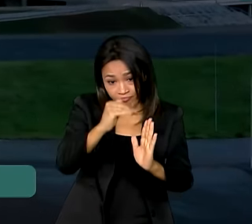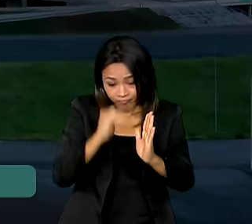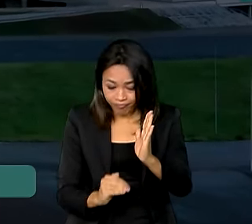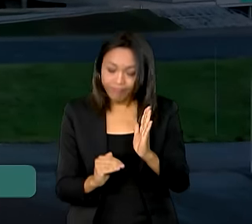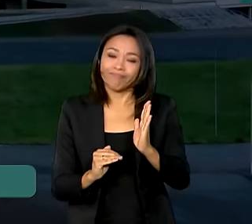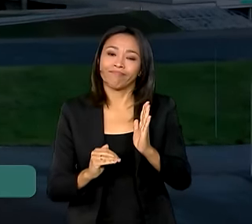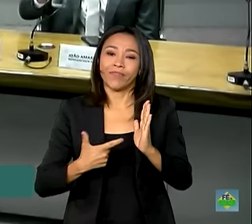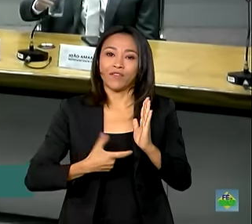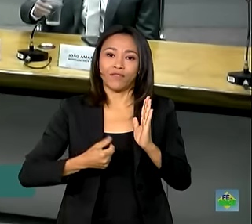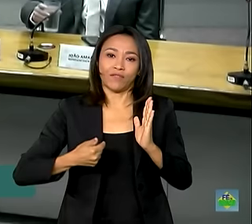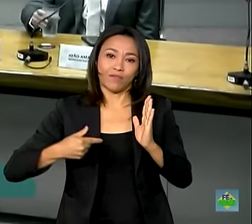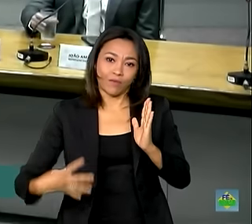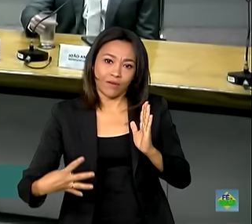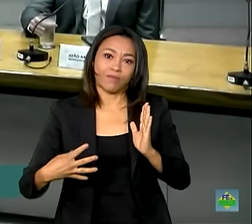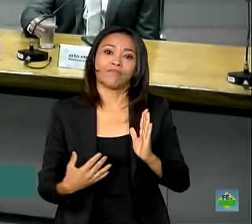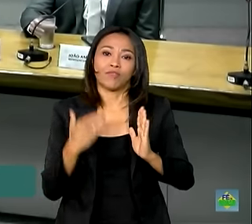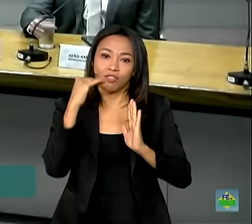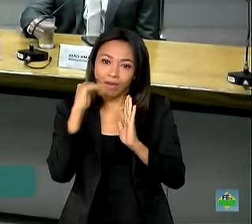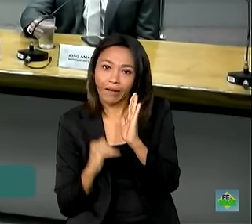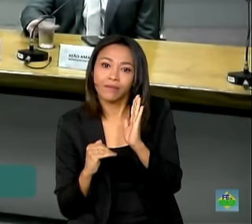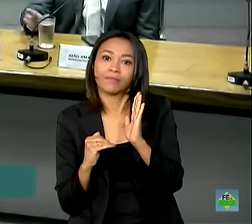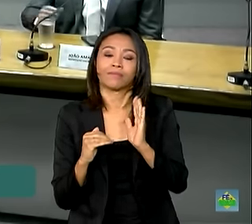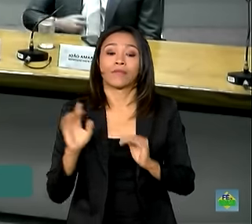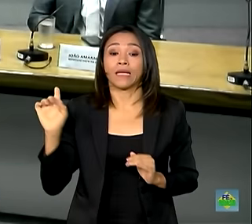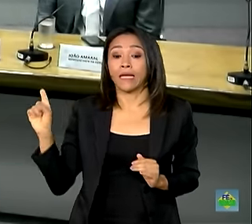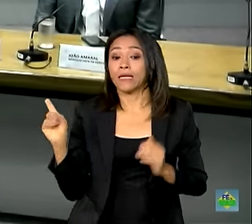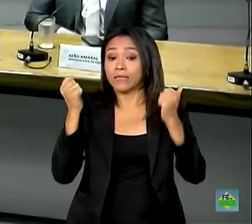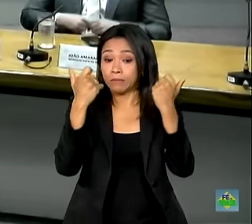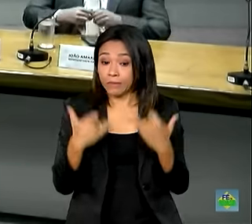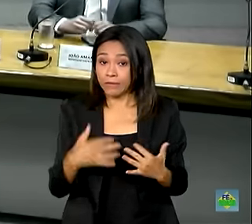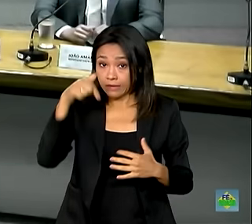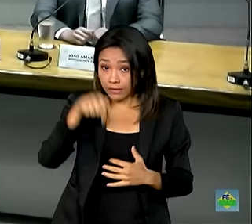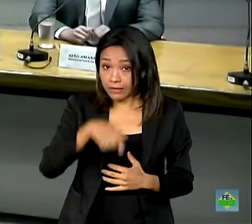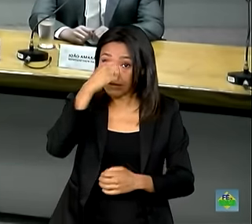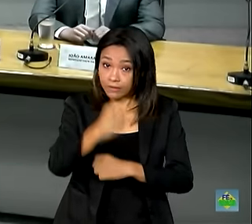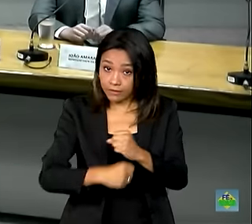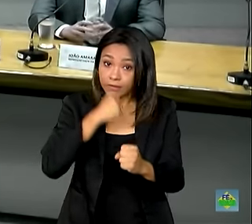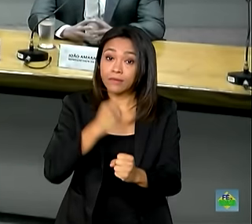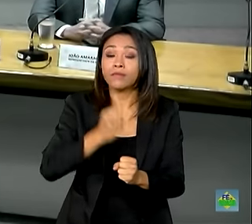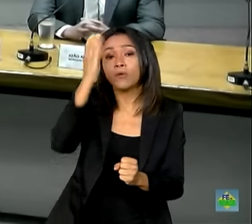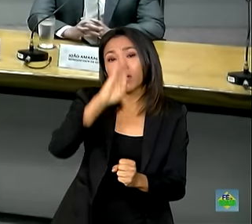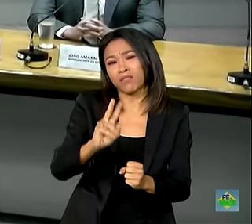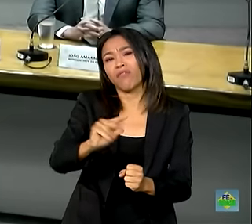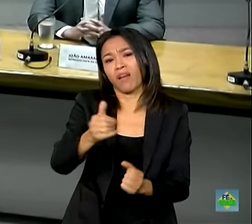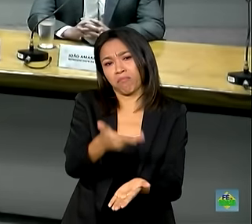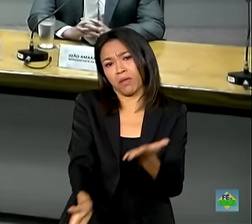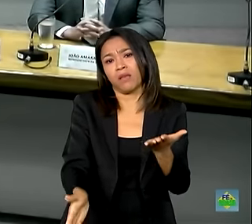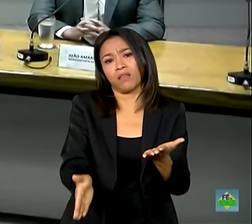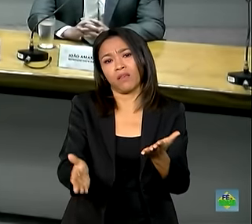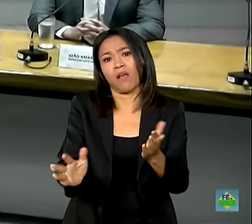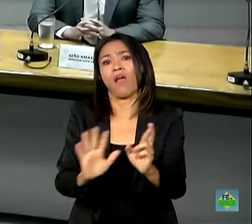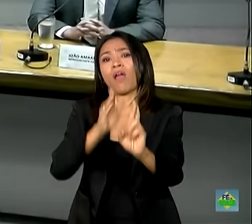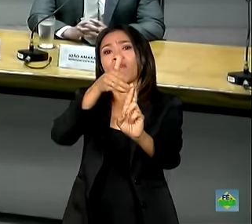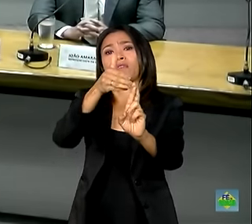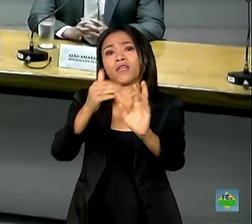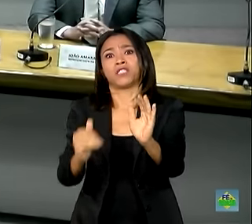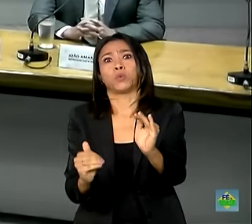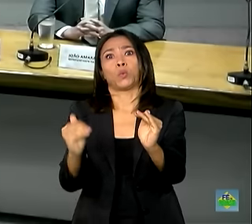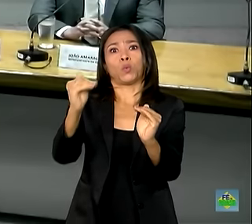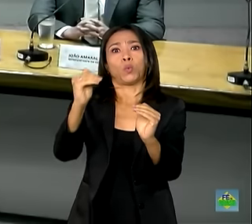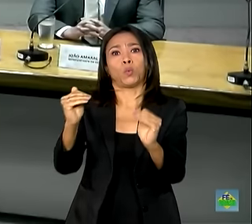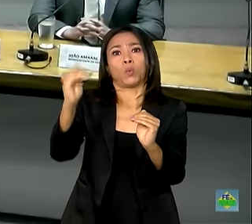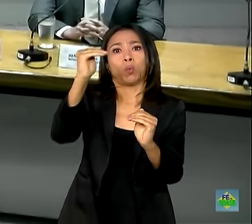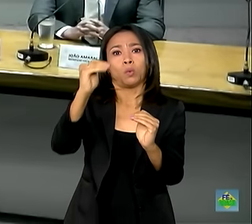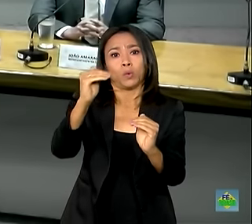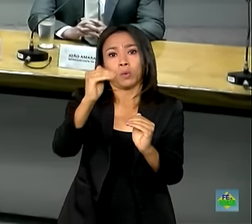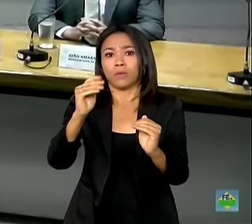2024. A gente acredita que esse ano o Brasil finalmente vai perder a liderança de um país com mais